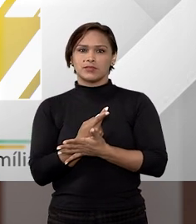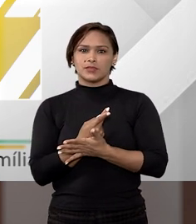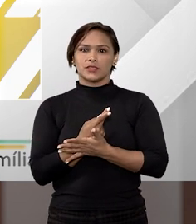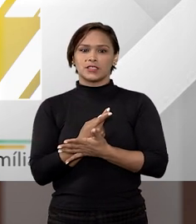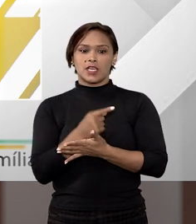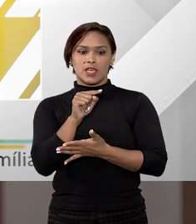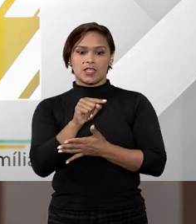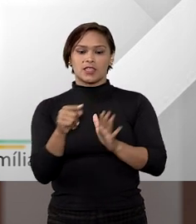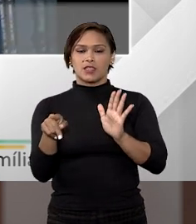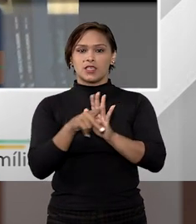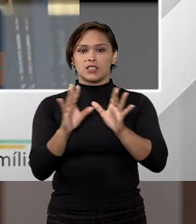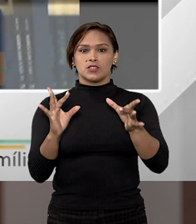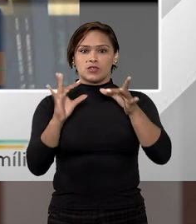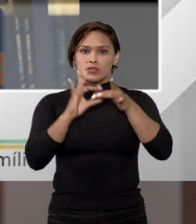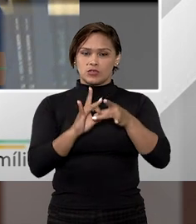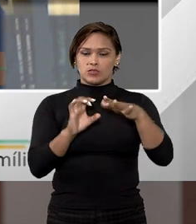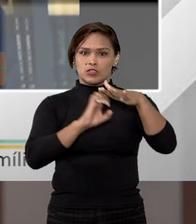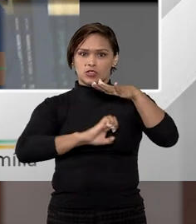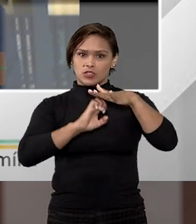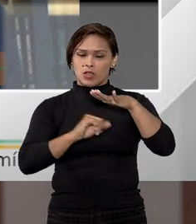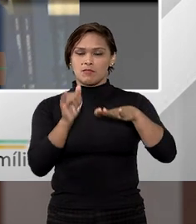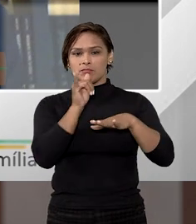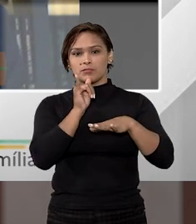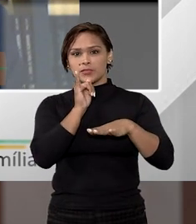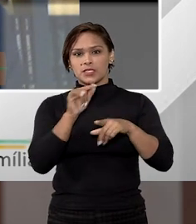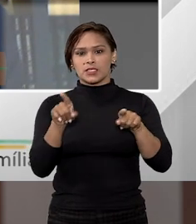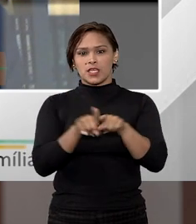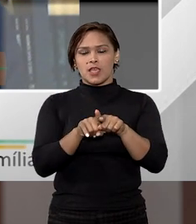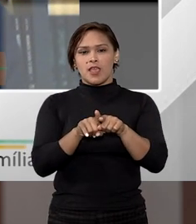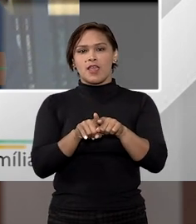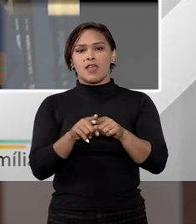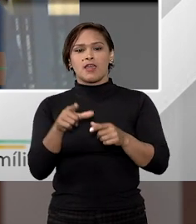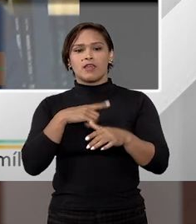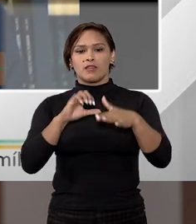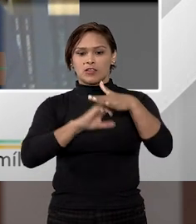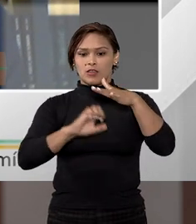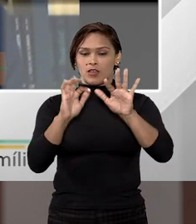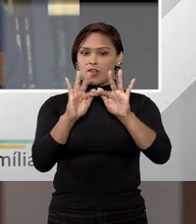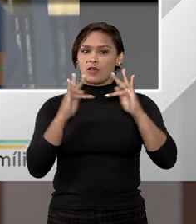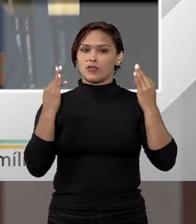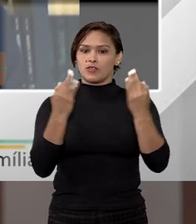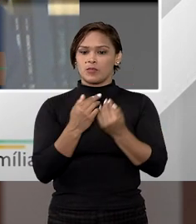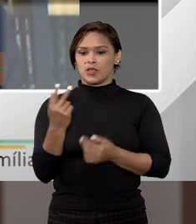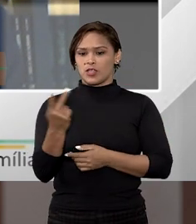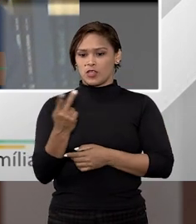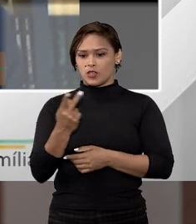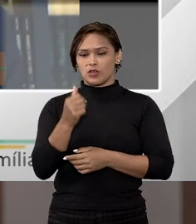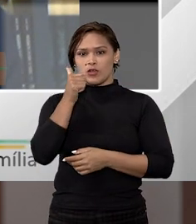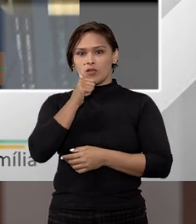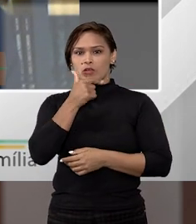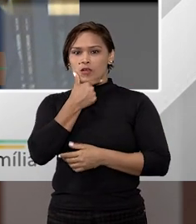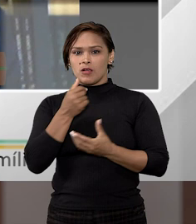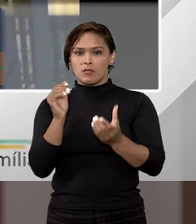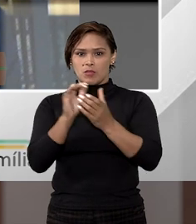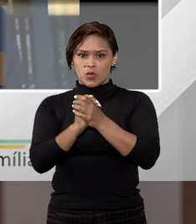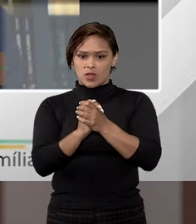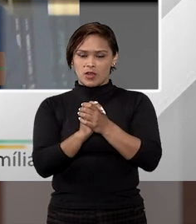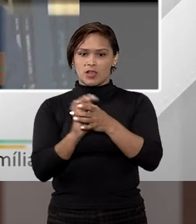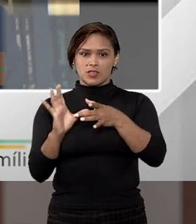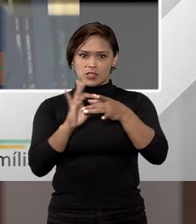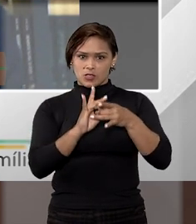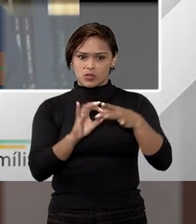nessa questão dos sócios, veja bem, quando, por exemplo, eu tenho uma empresa familiar que os dois cônjuges são sócios